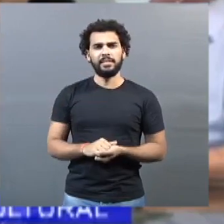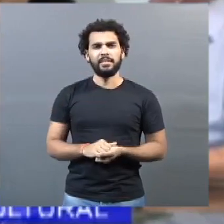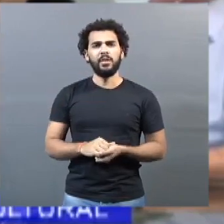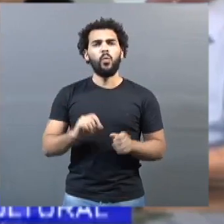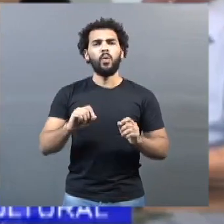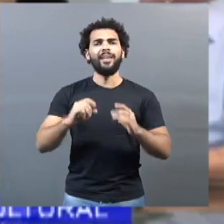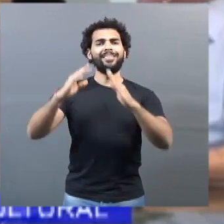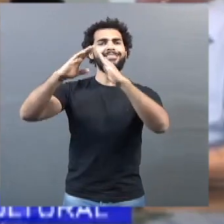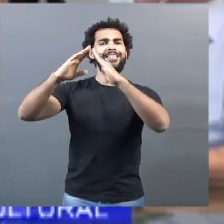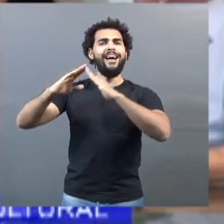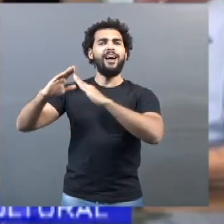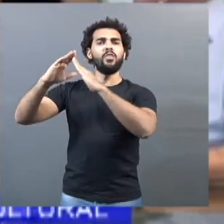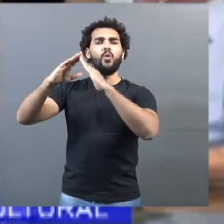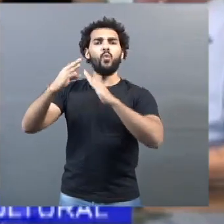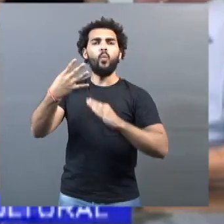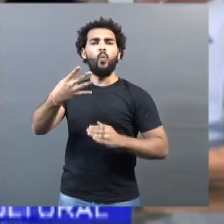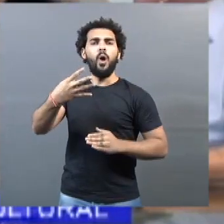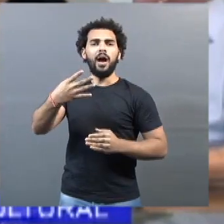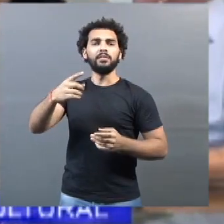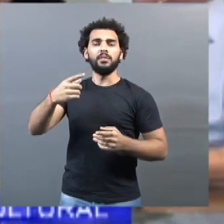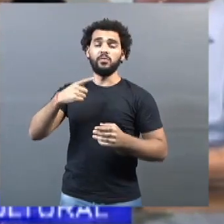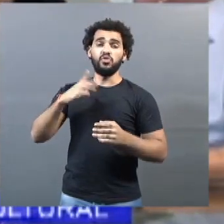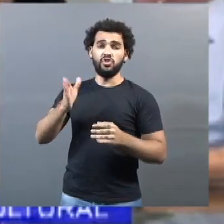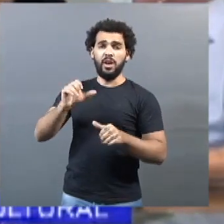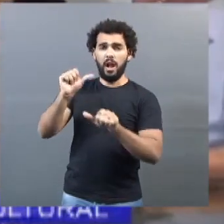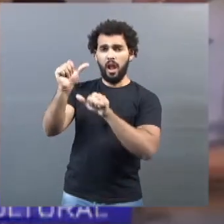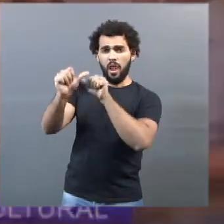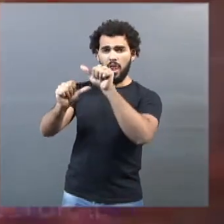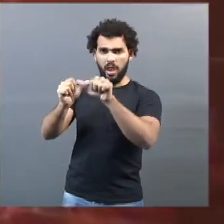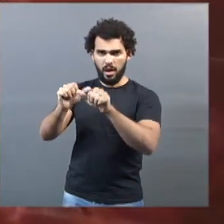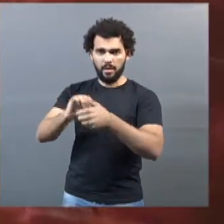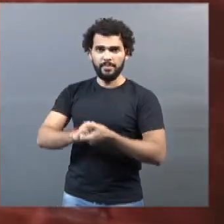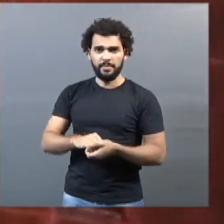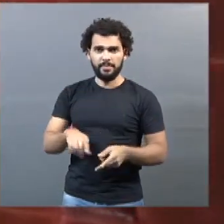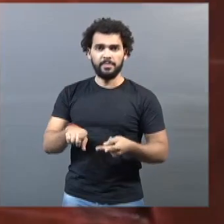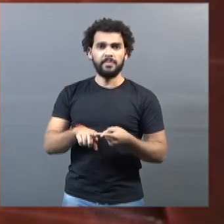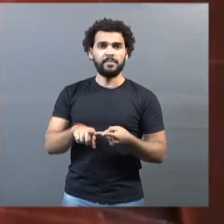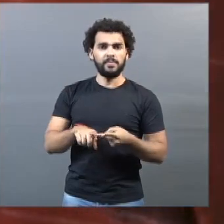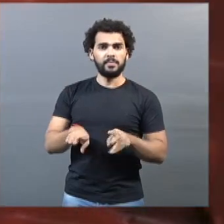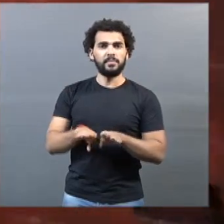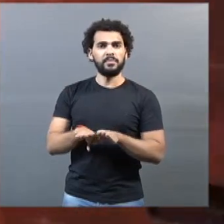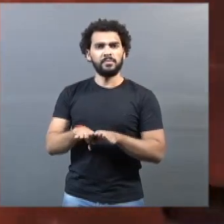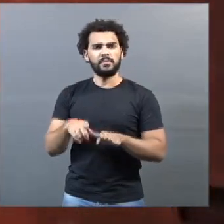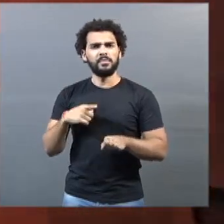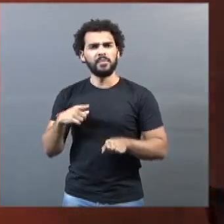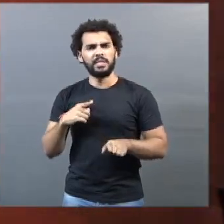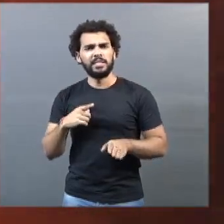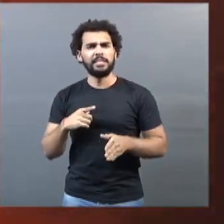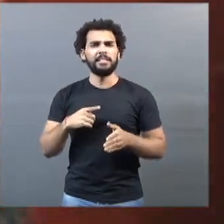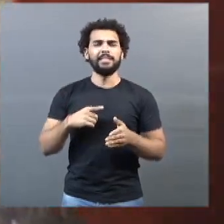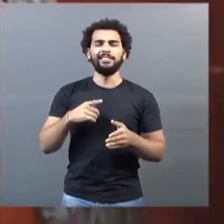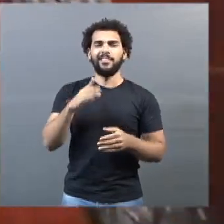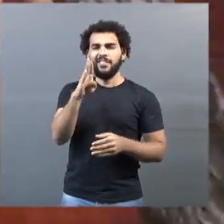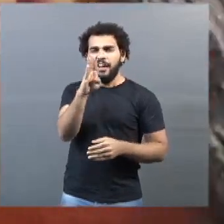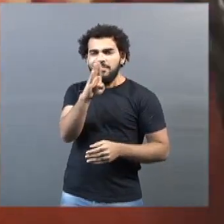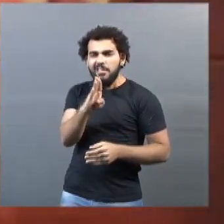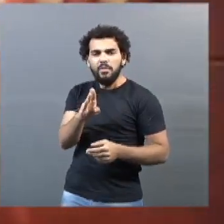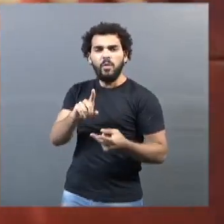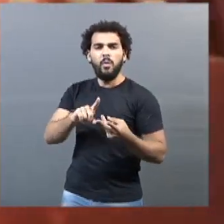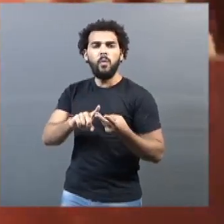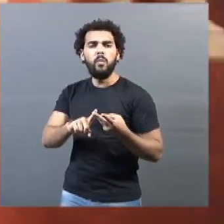telhado, três a gente trocou, todo o sistema de calhas e manutenção, rachaduras.